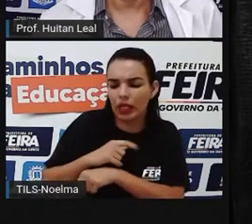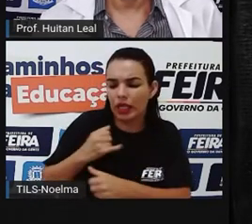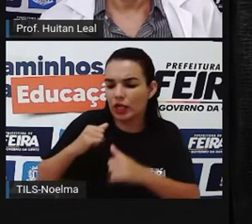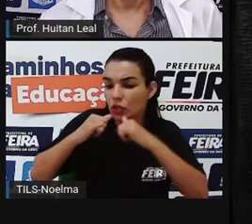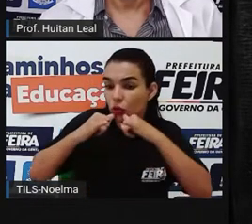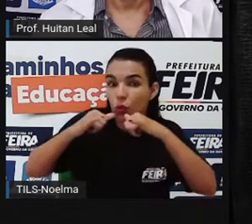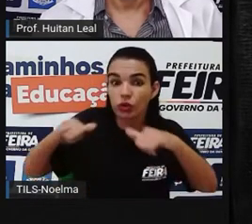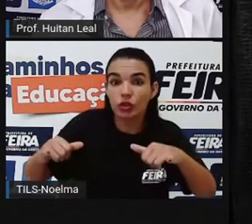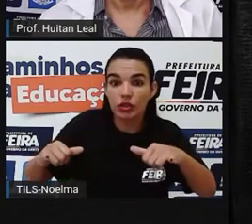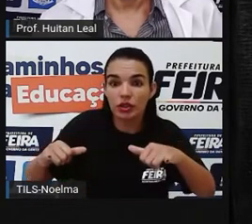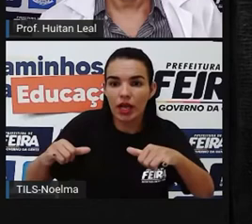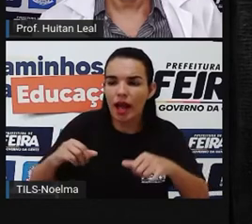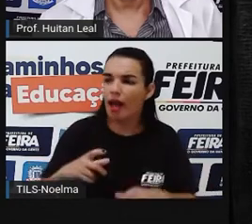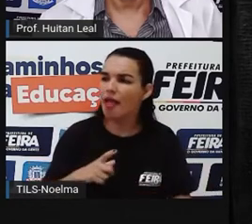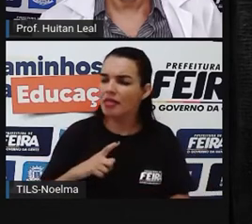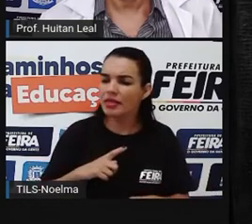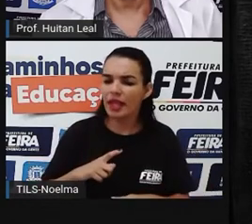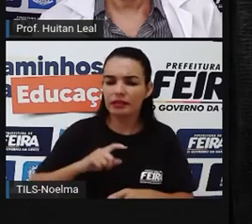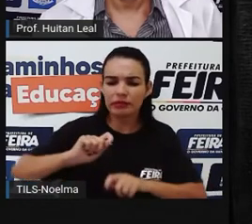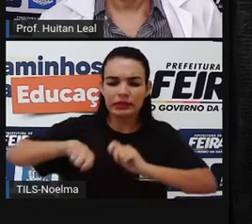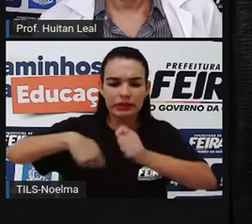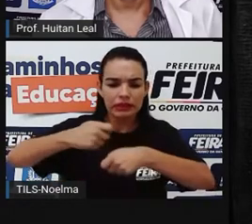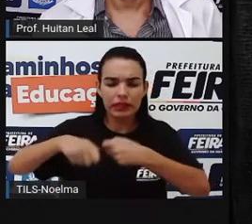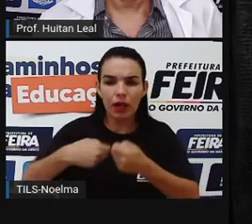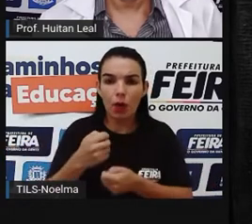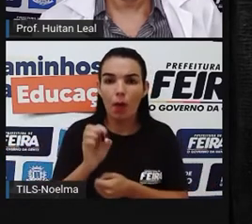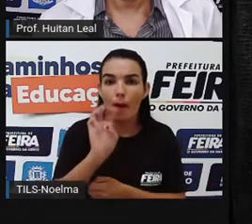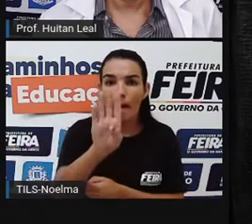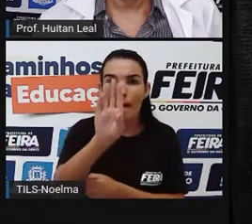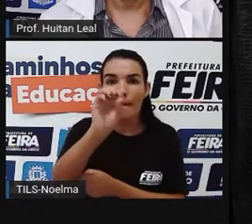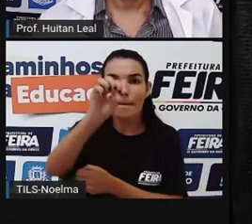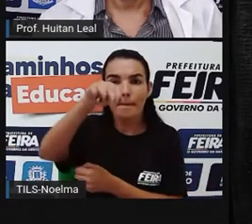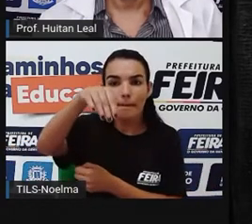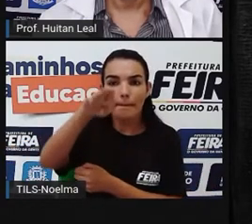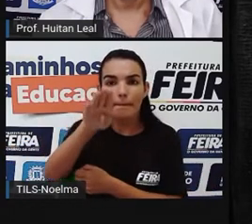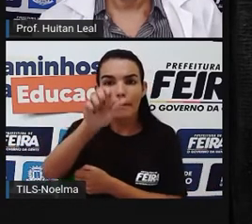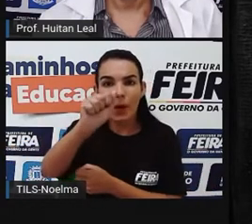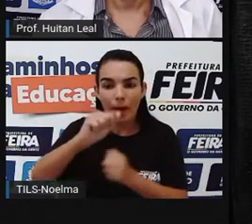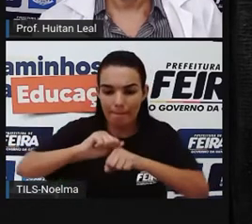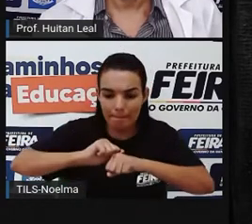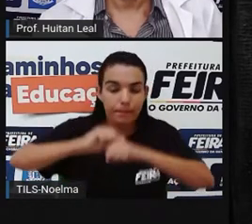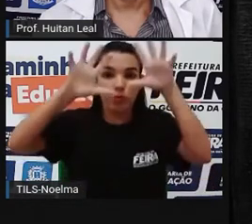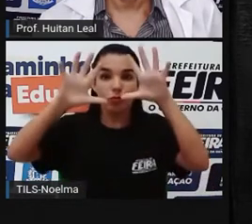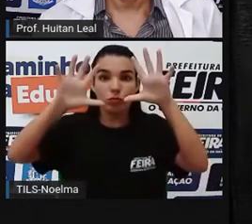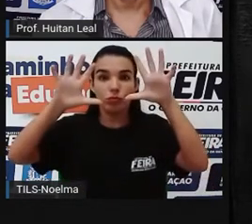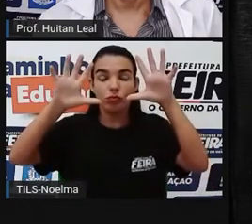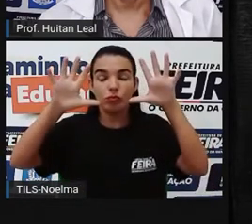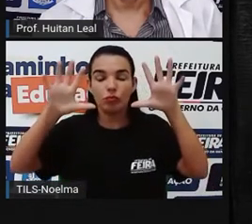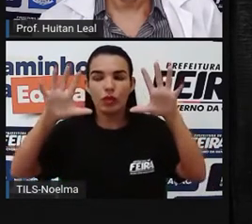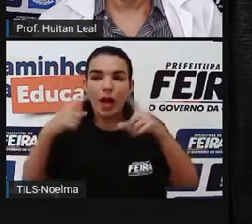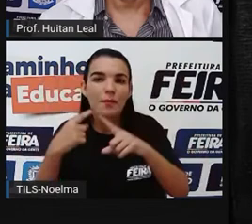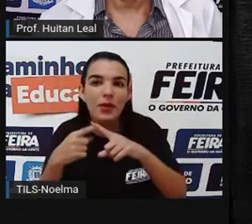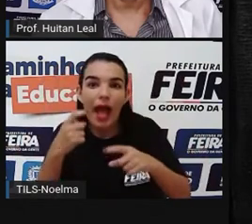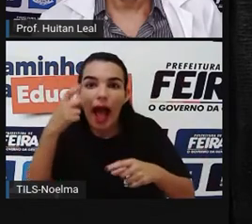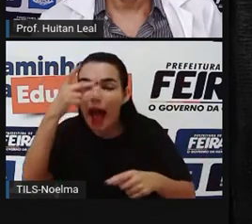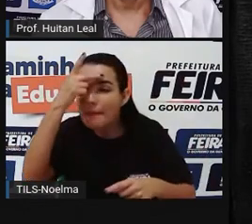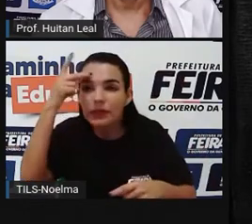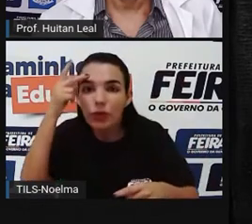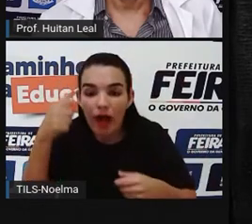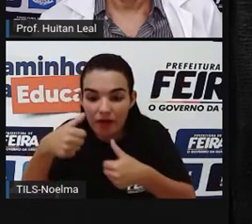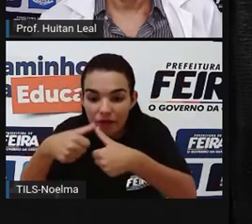bomba. Bomba, fulano, né? Ou então, é, pra, é, notícias que